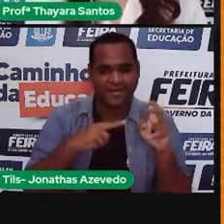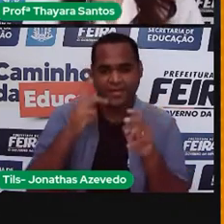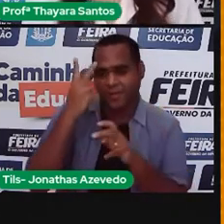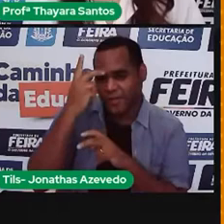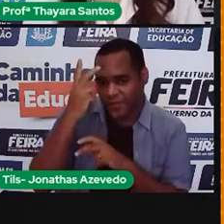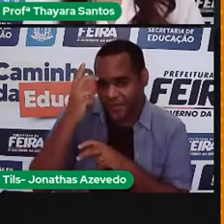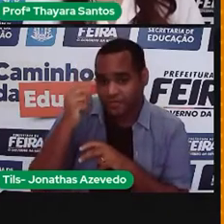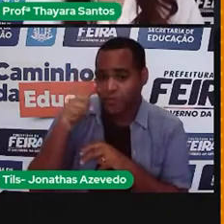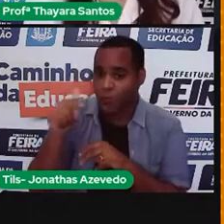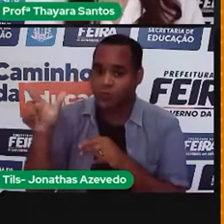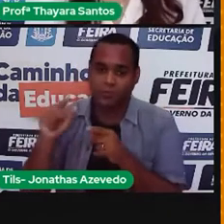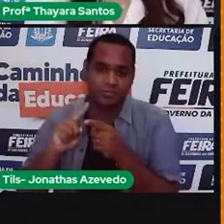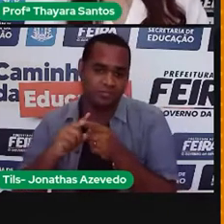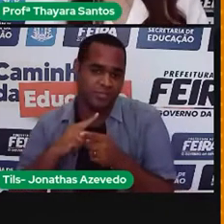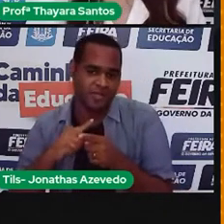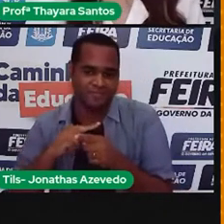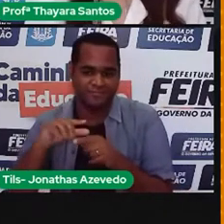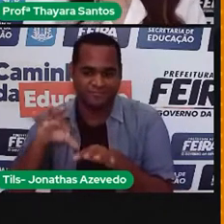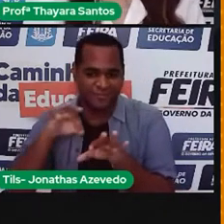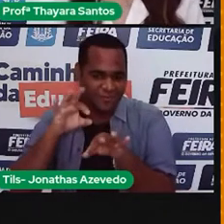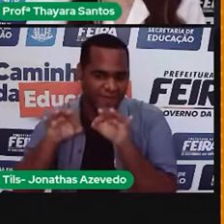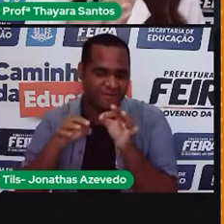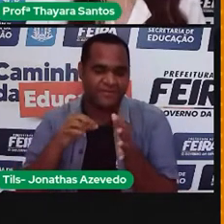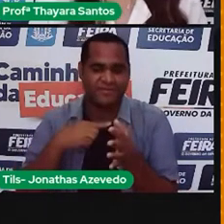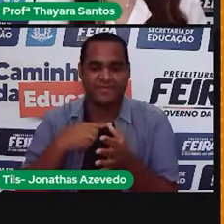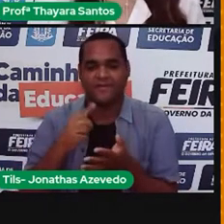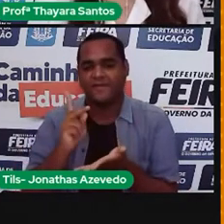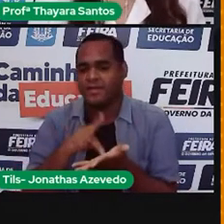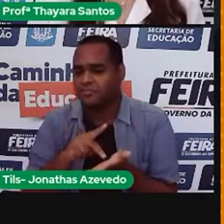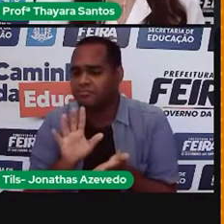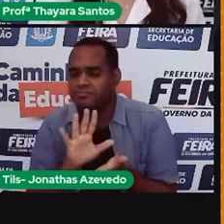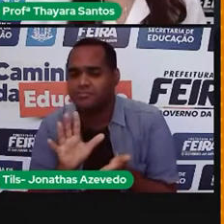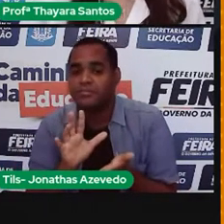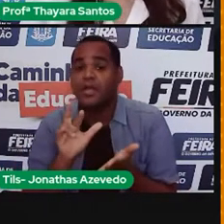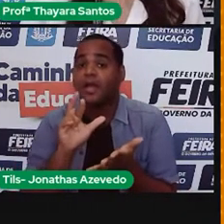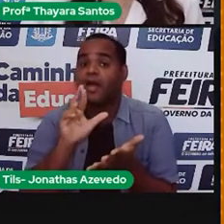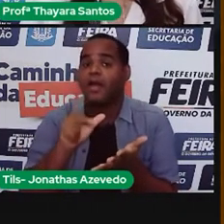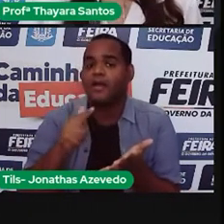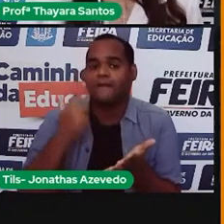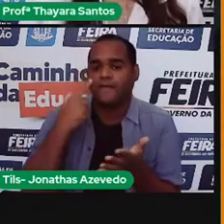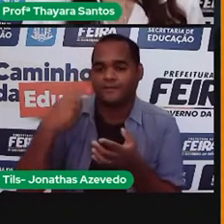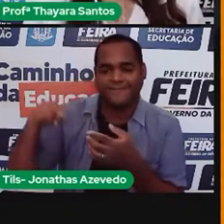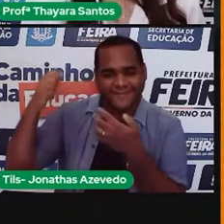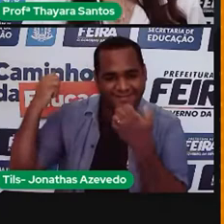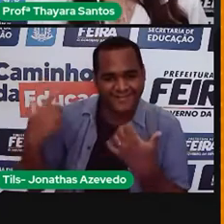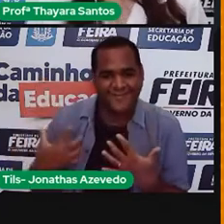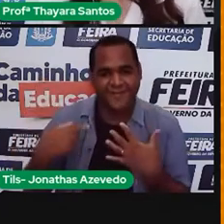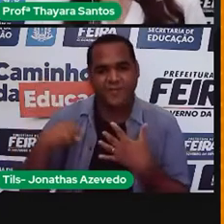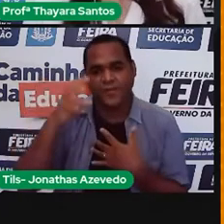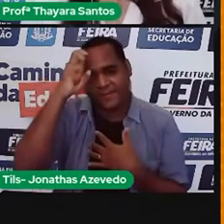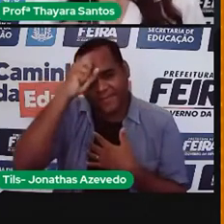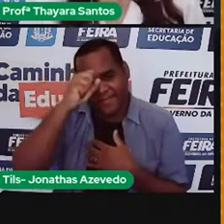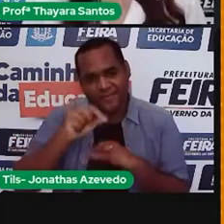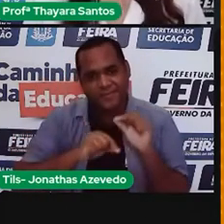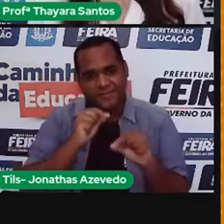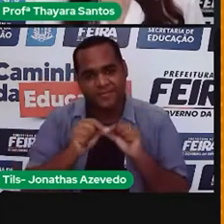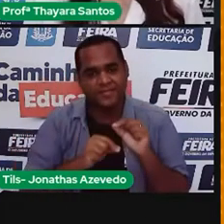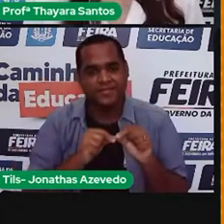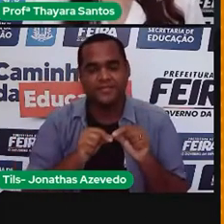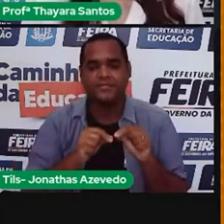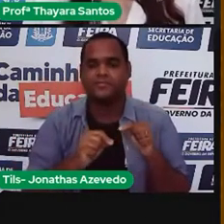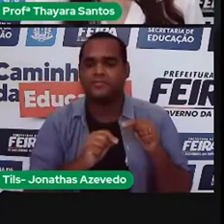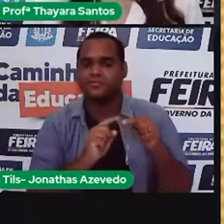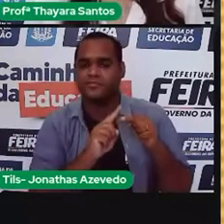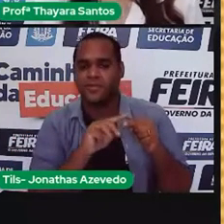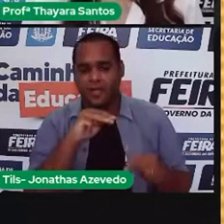e materiais naturais. Agora vamos revisar o que a gente já viu na aula anterior. Na aula anterior a gente